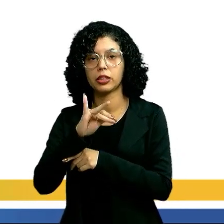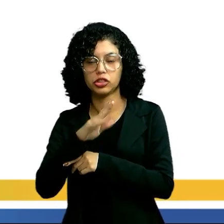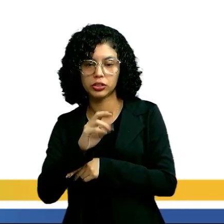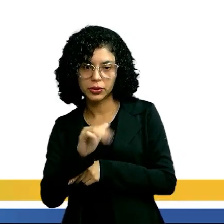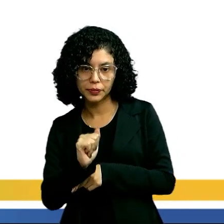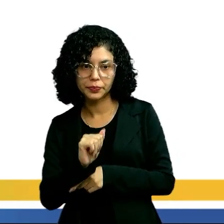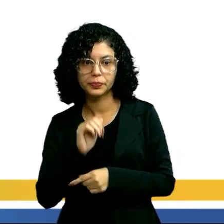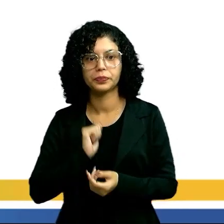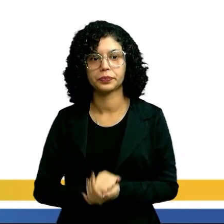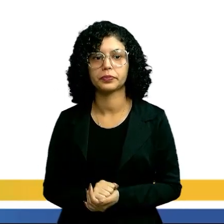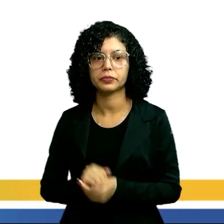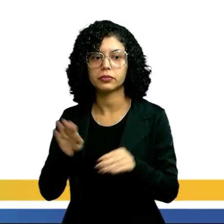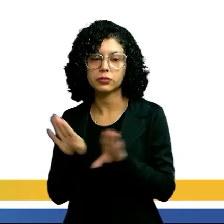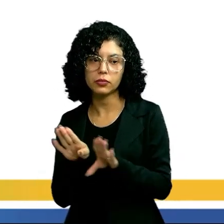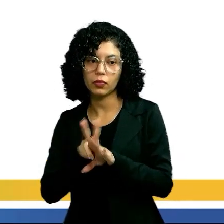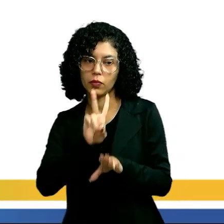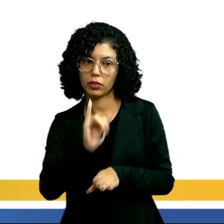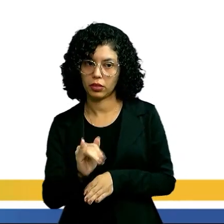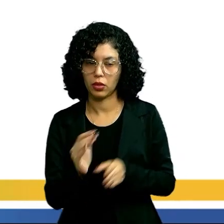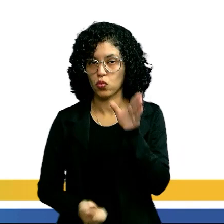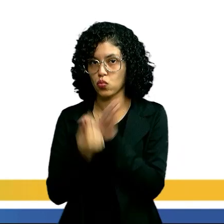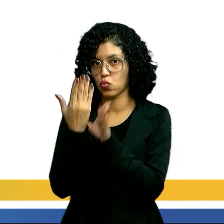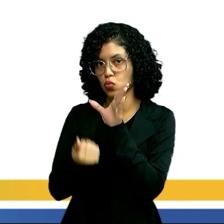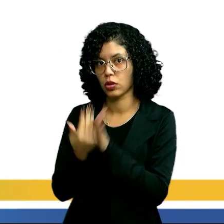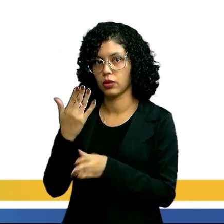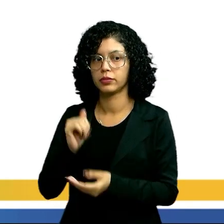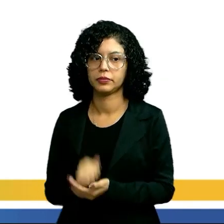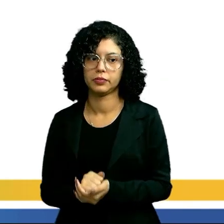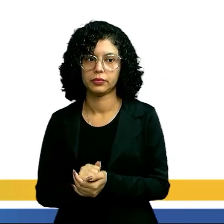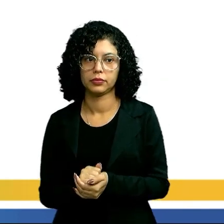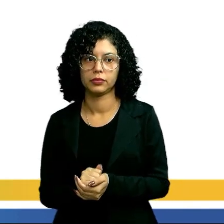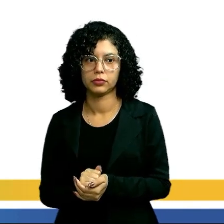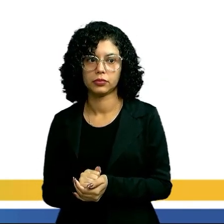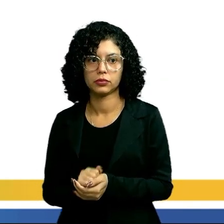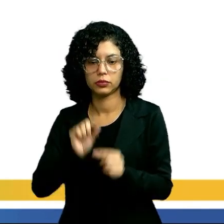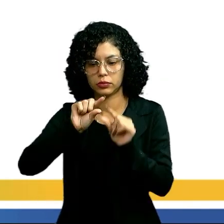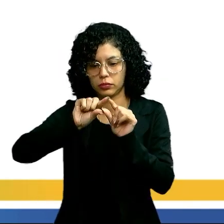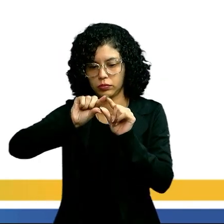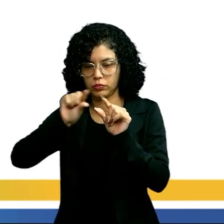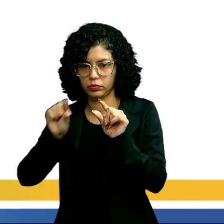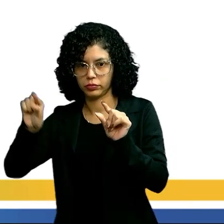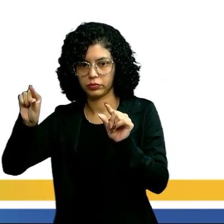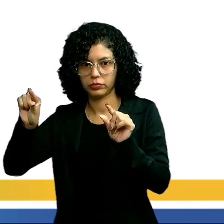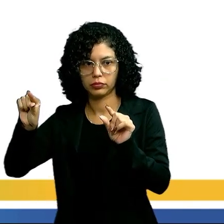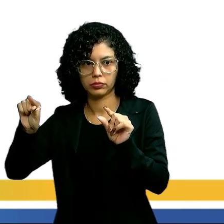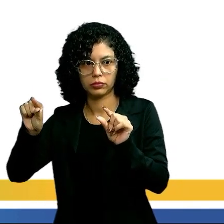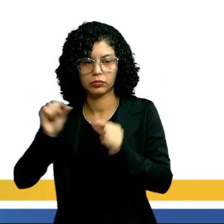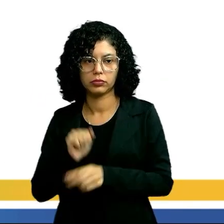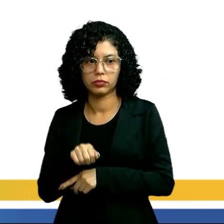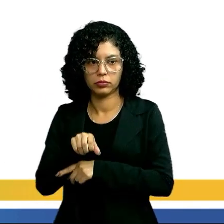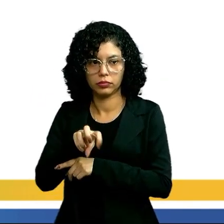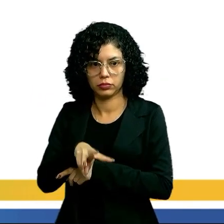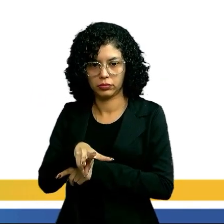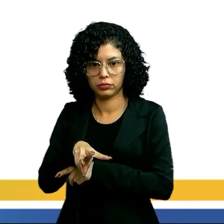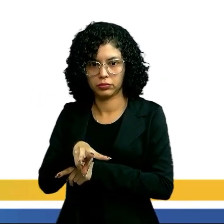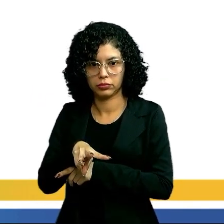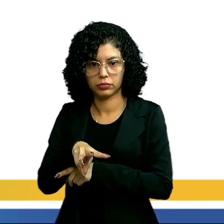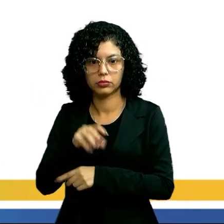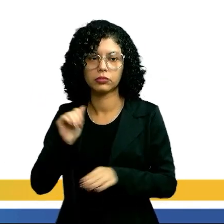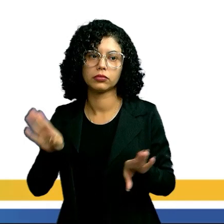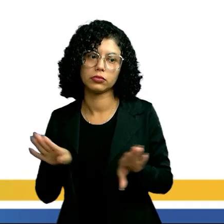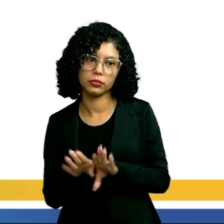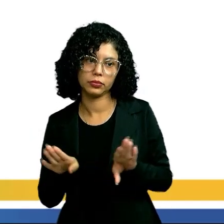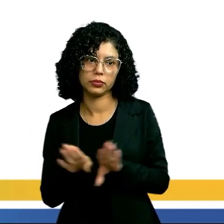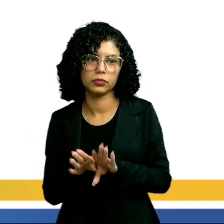intermediários, tá? Que vai dar origem aí ao tórax, onde ficam aí as suas patas articuladas, tá?